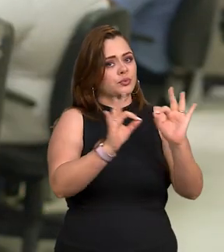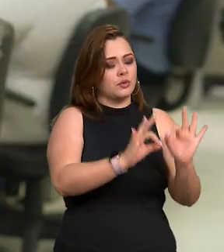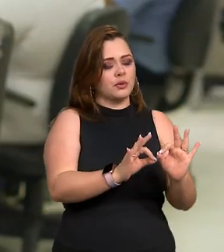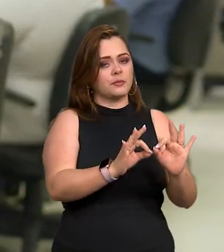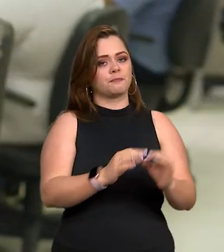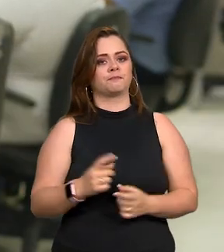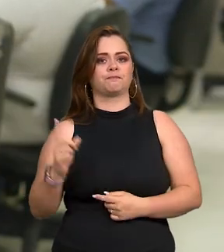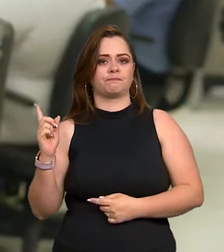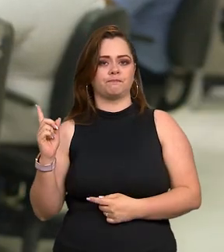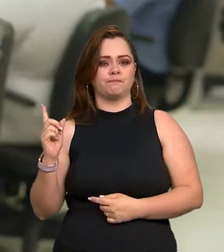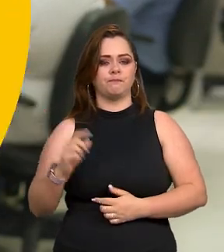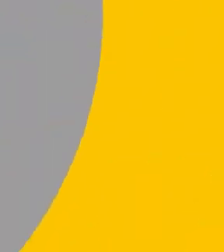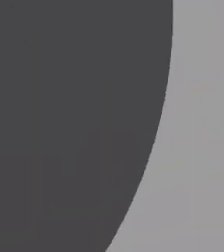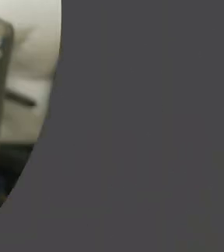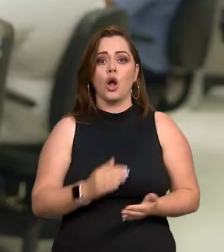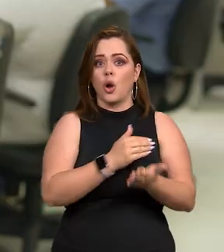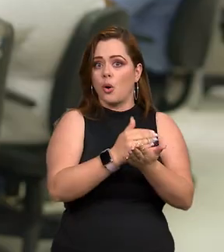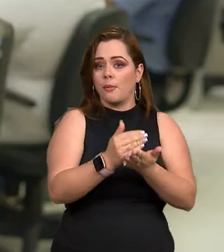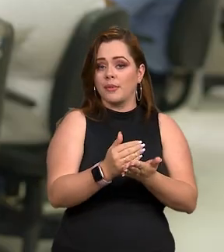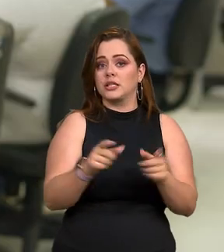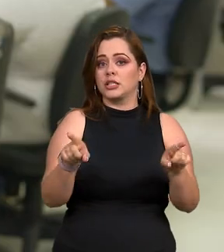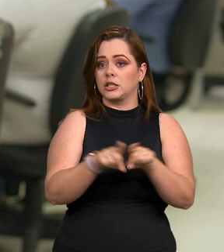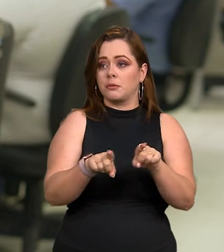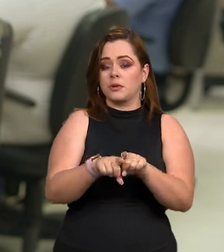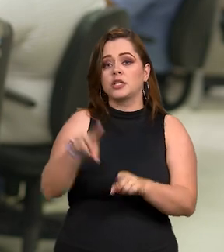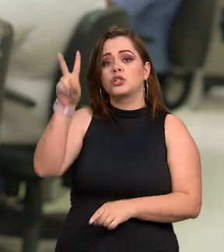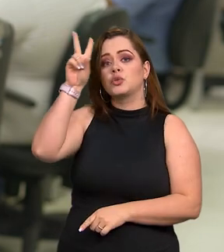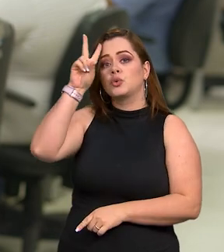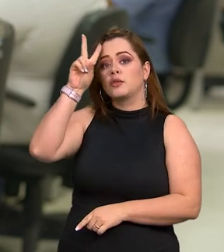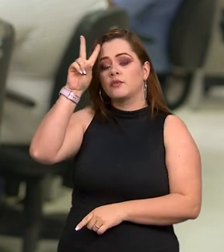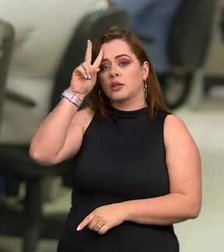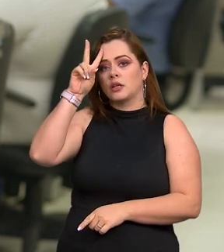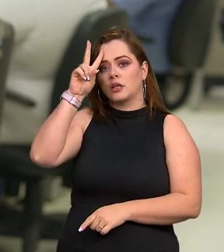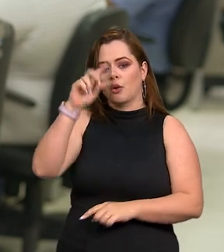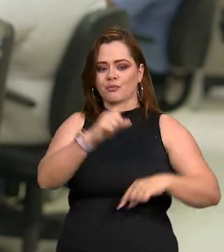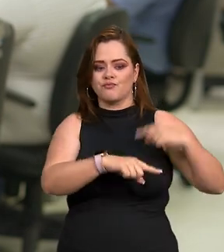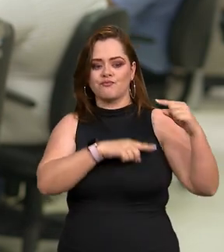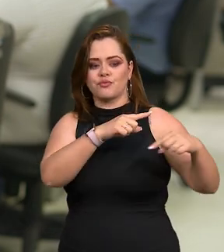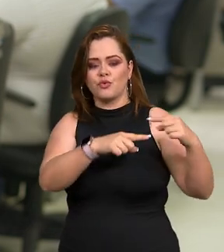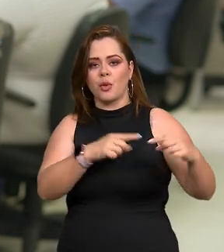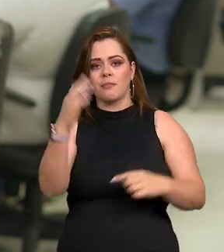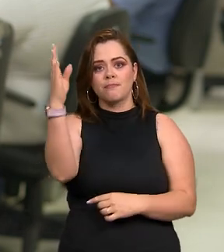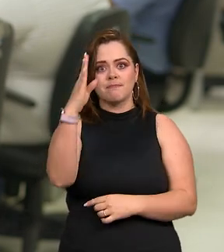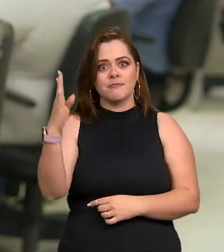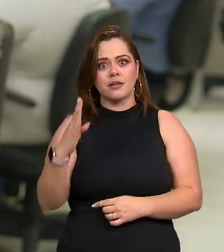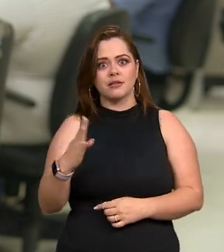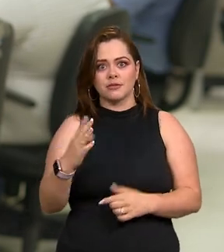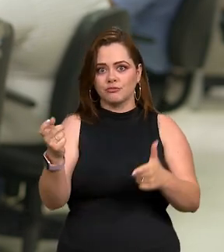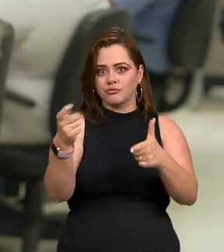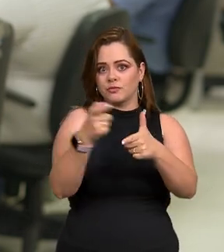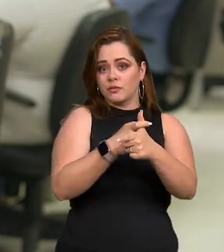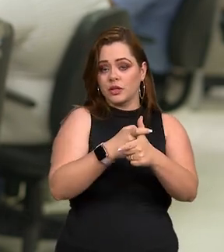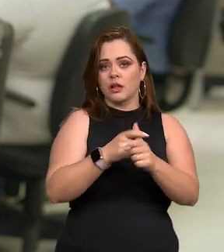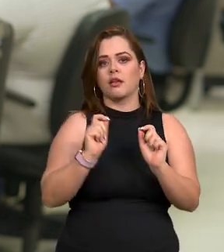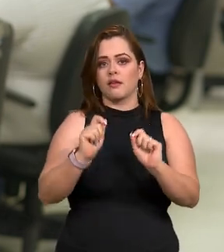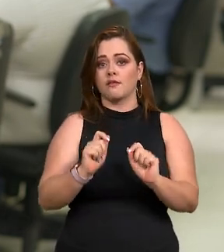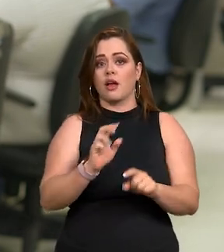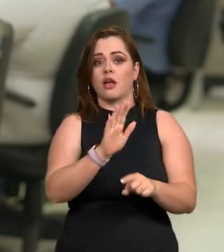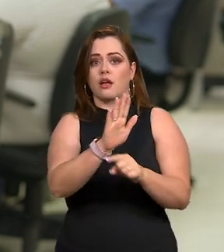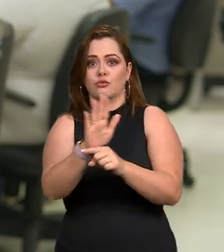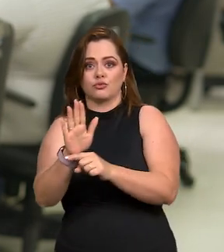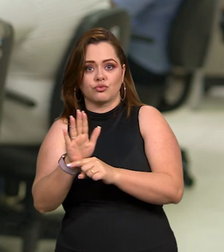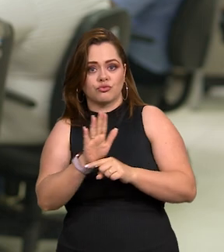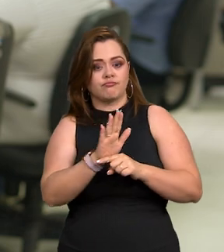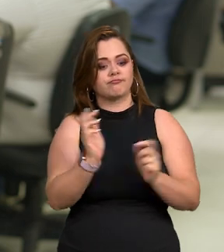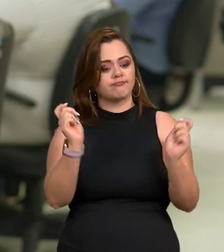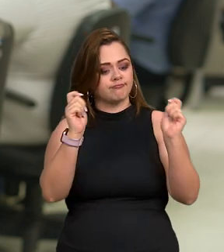gov.br.mec. E começa na próxima segunda-feira o programa Desenrola Brasil do Governo Federal, que vai